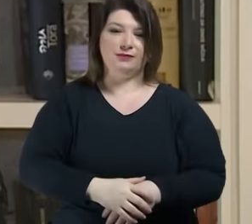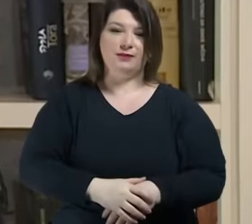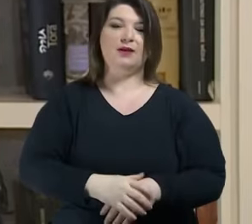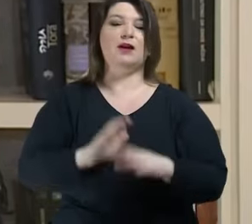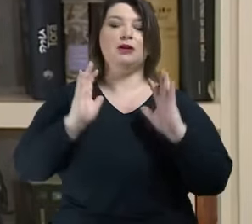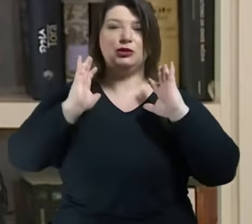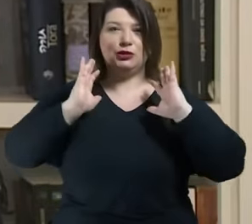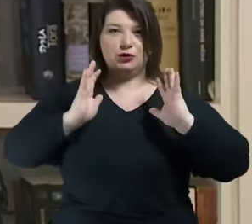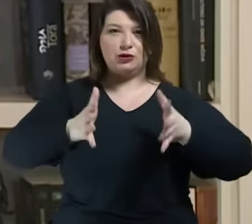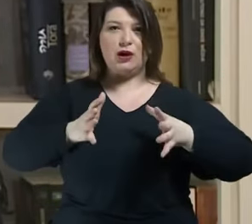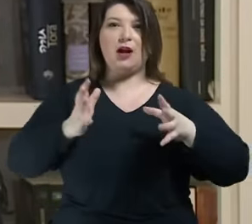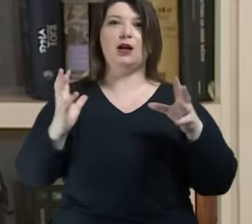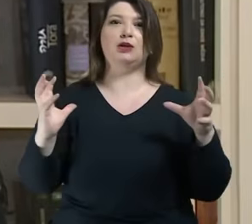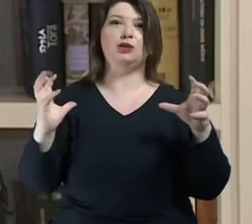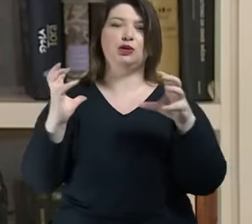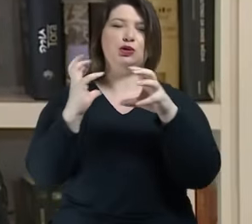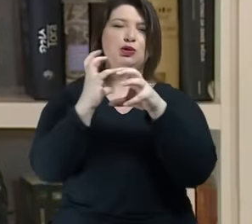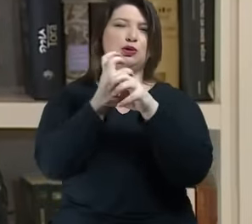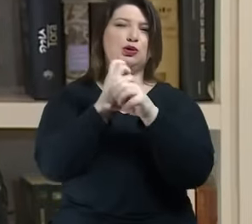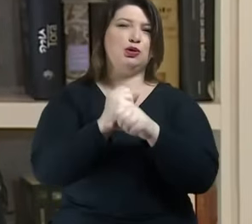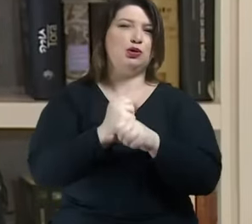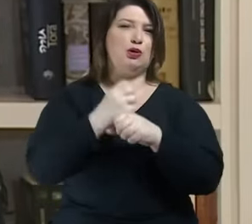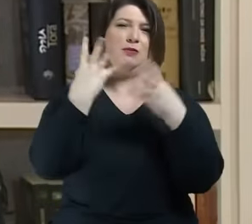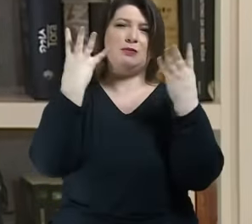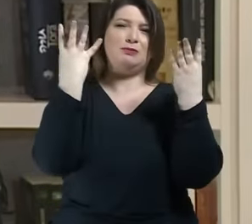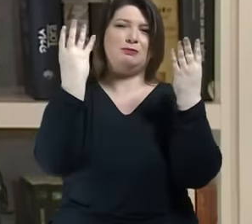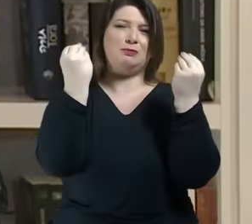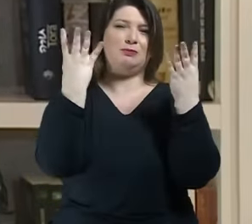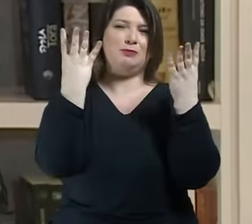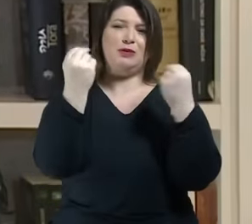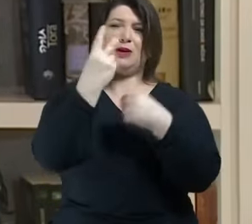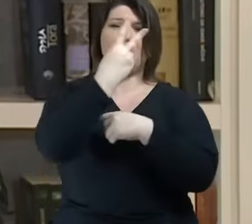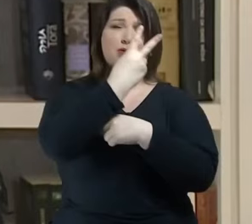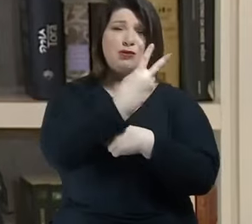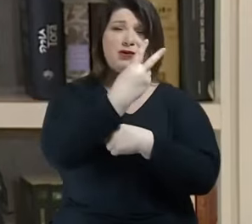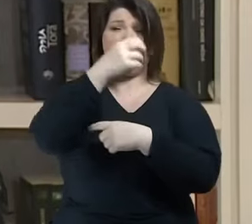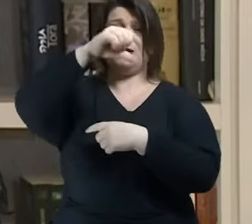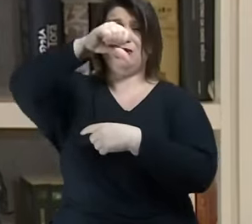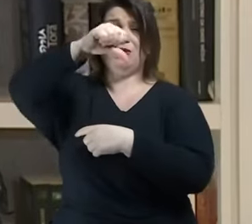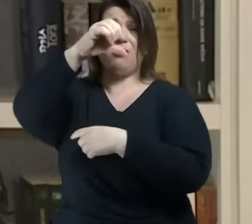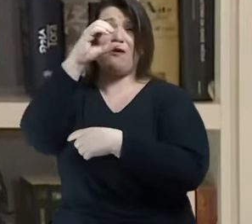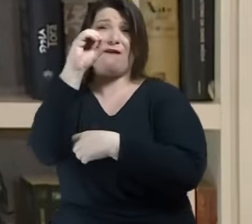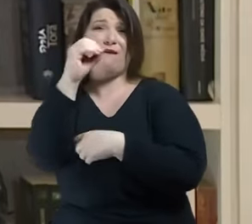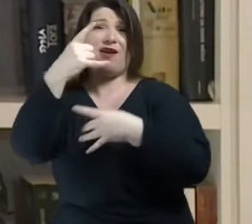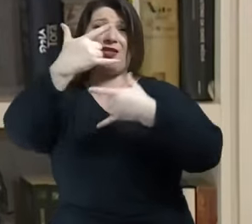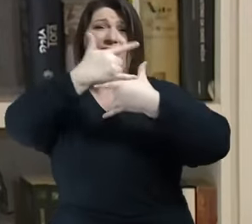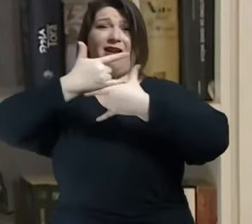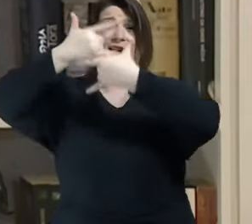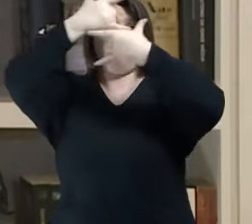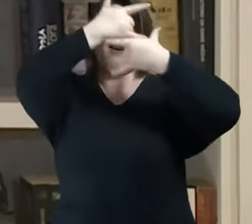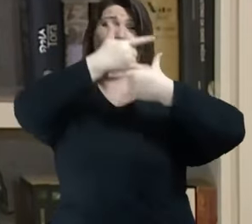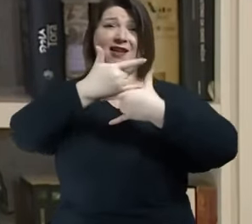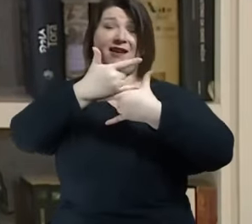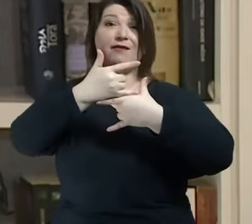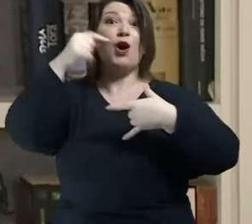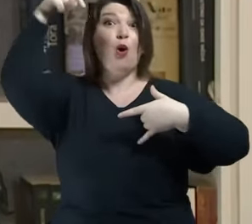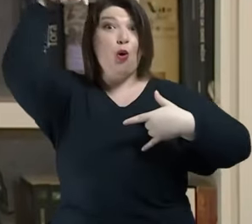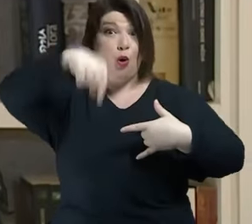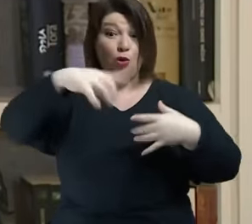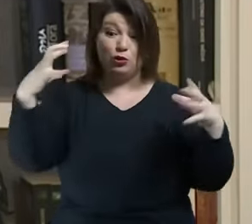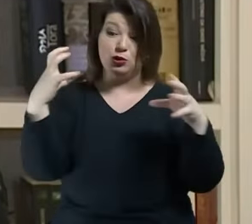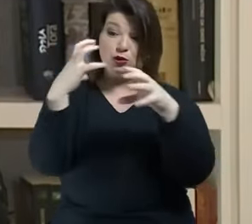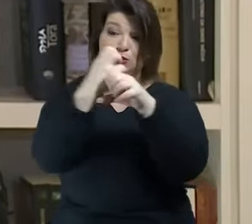primeira live. Foram 290 lives, com a de hoje, 291.